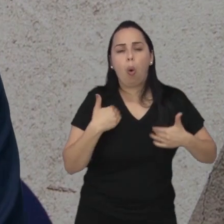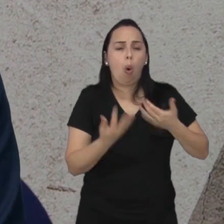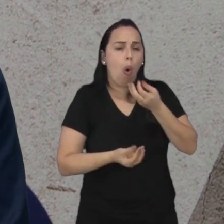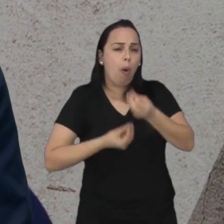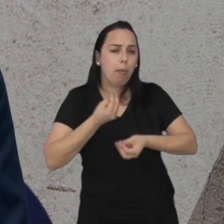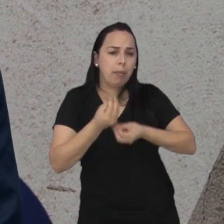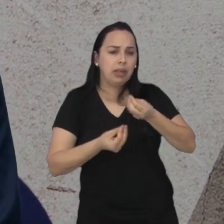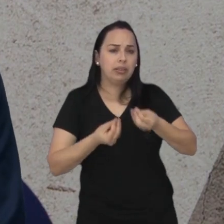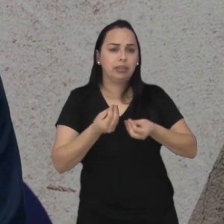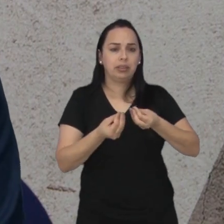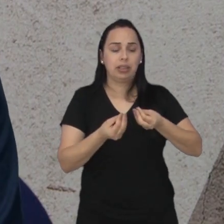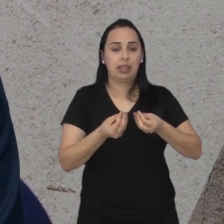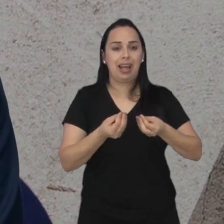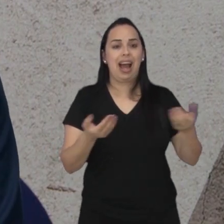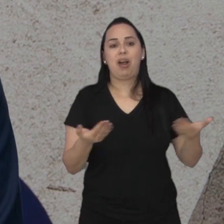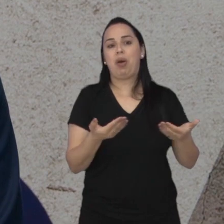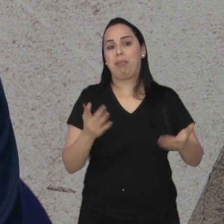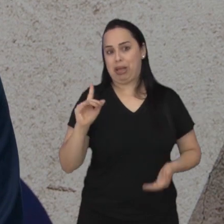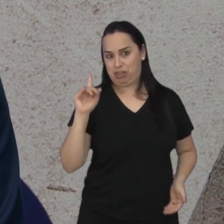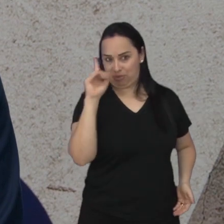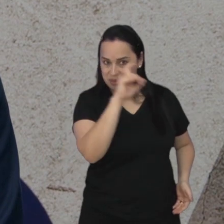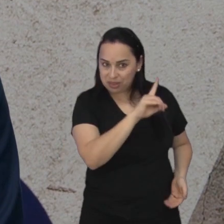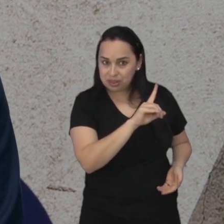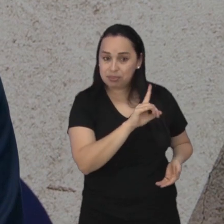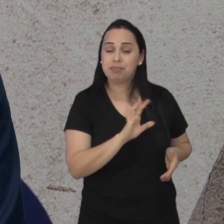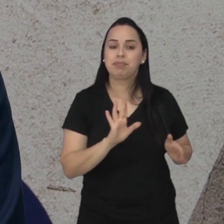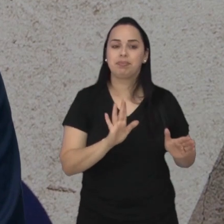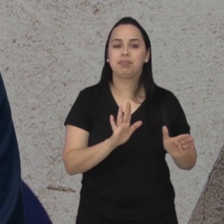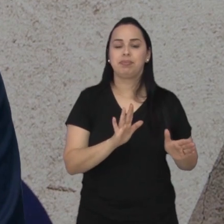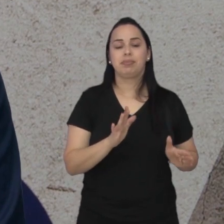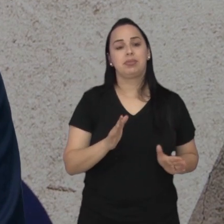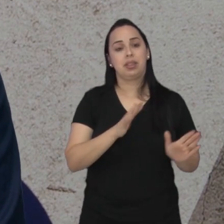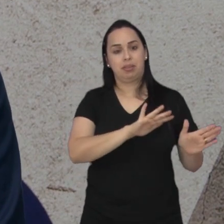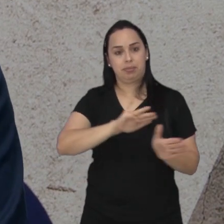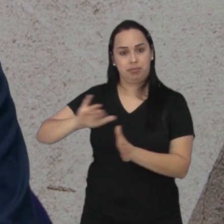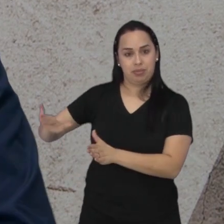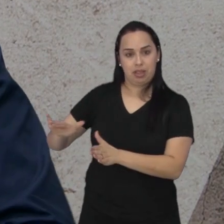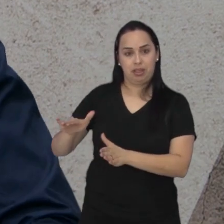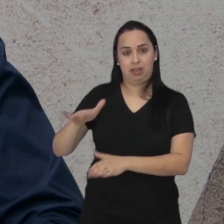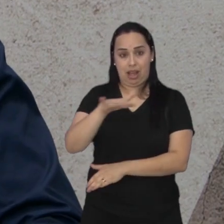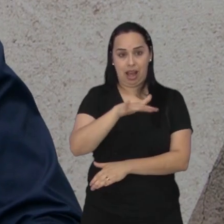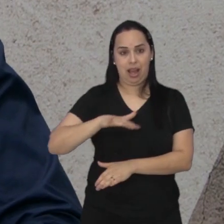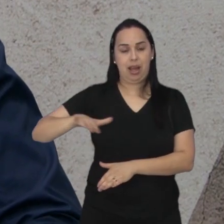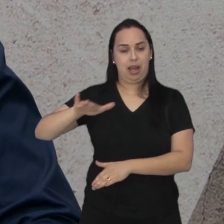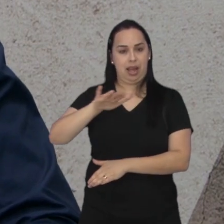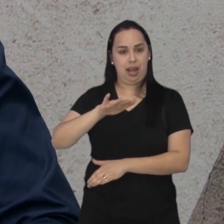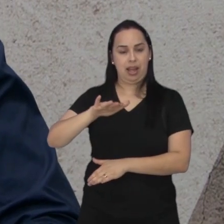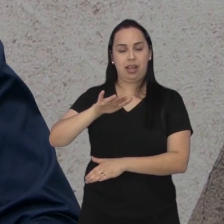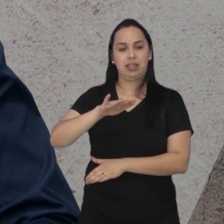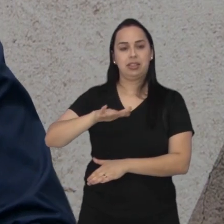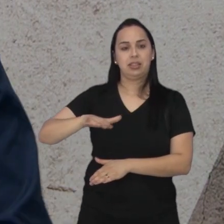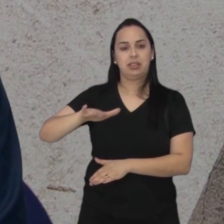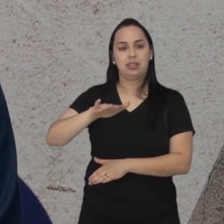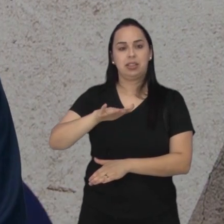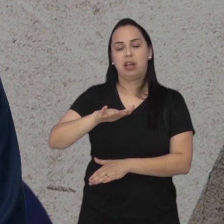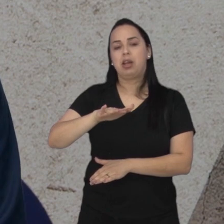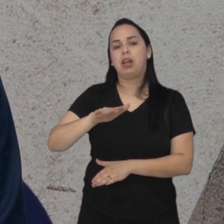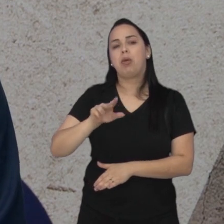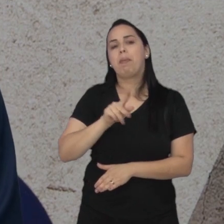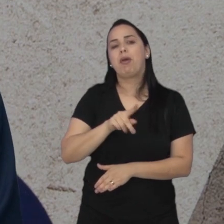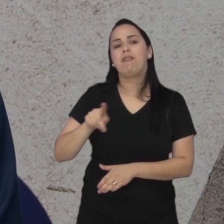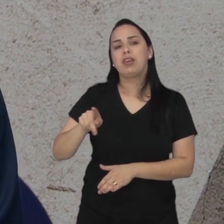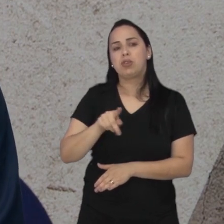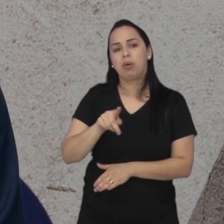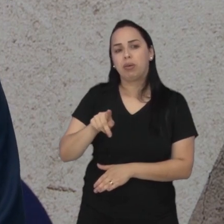movimento, do corpo em movimento. Então, é um pouquinho mais complexo. A outra área é do bacharel. O bacharel,